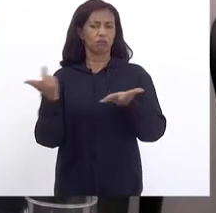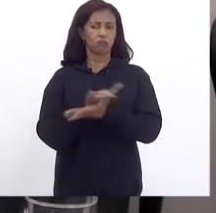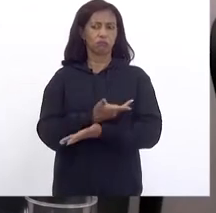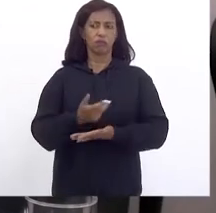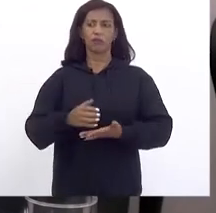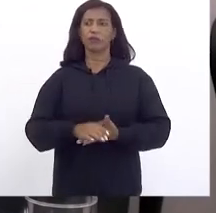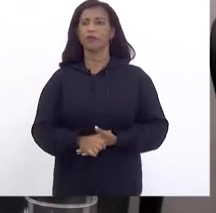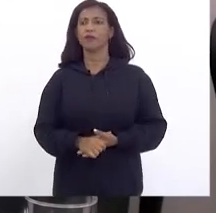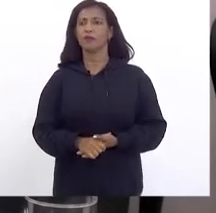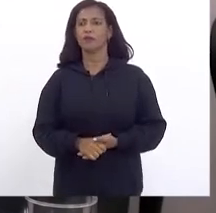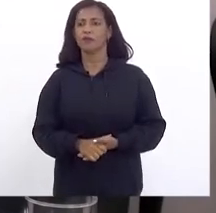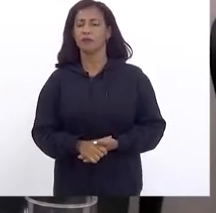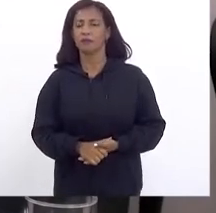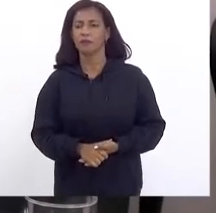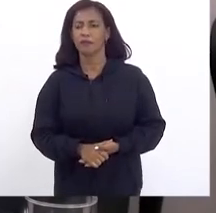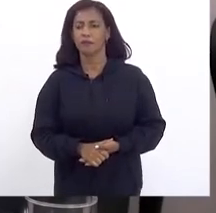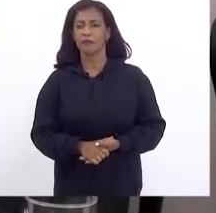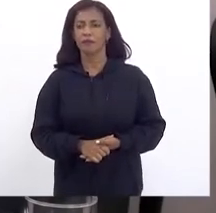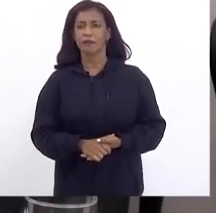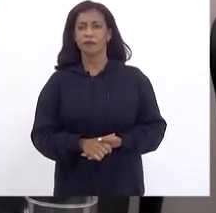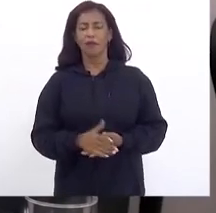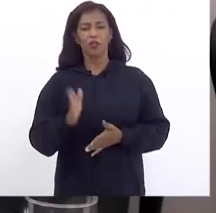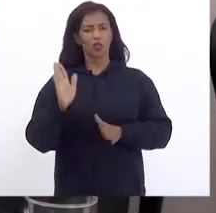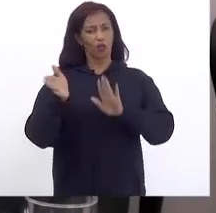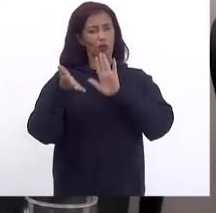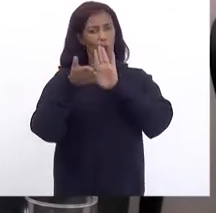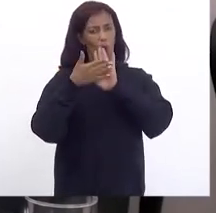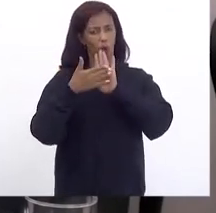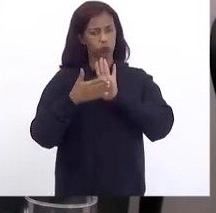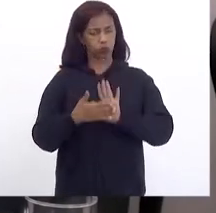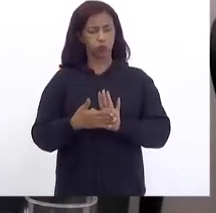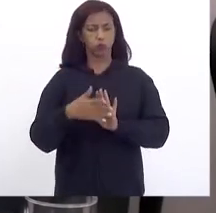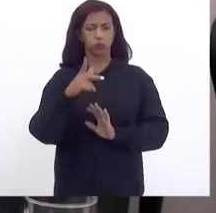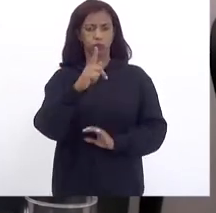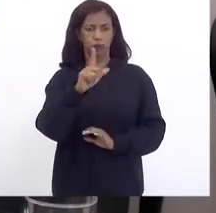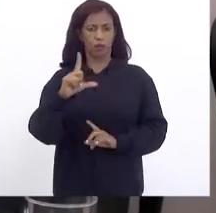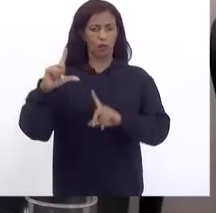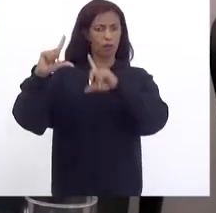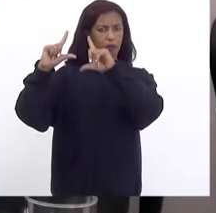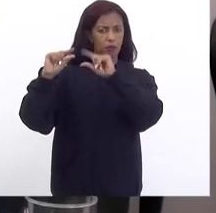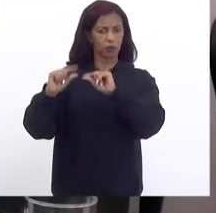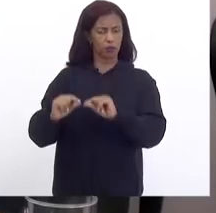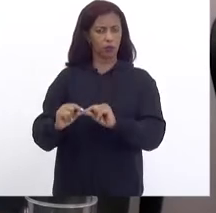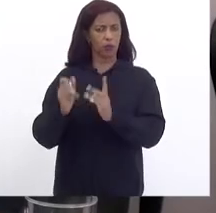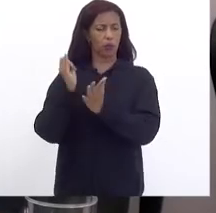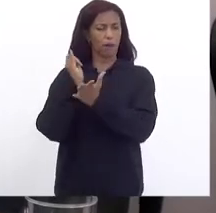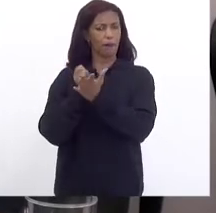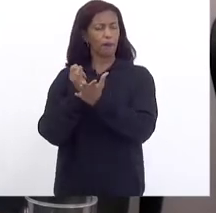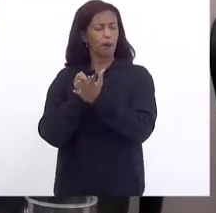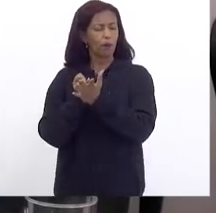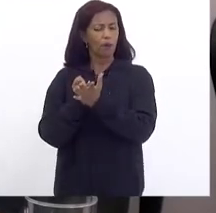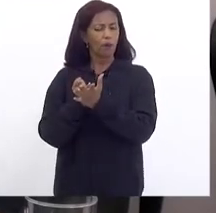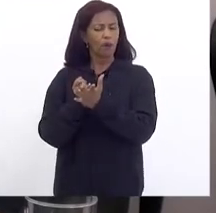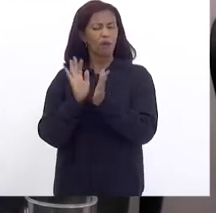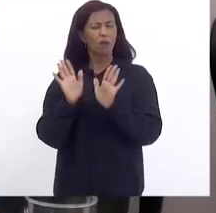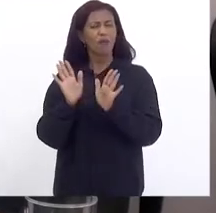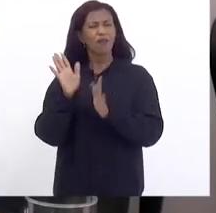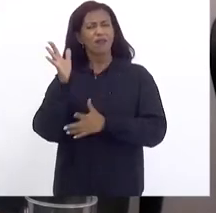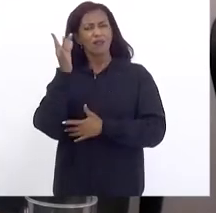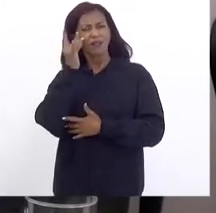Já foi matéria Aqui da casa Onde nós Protocolamos PL Para fazer a redução Do imposto Onde a gente prova Que